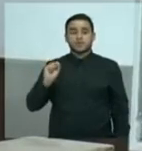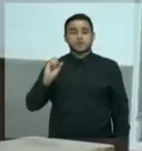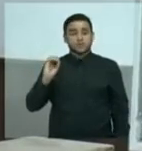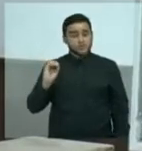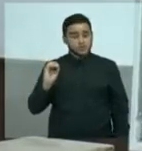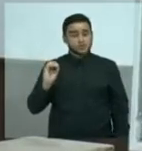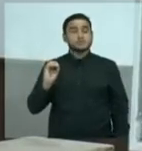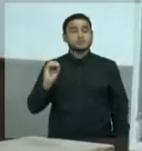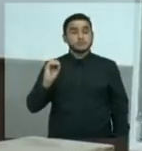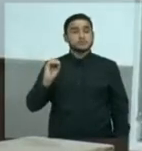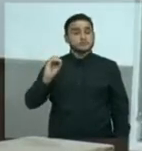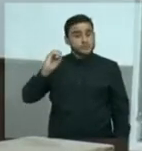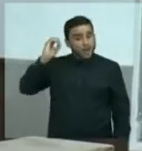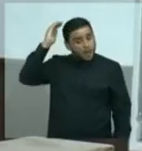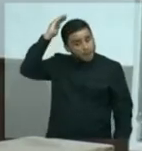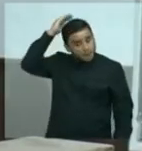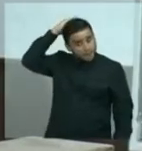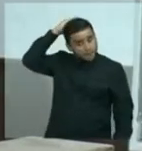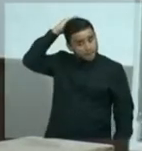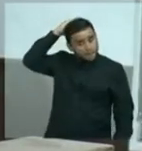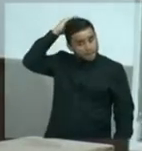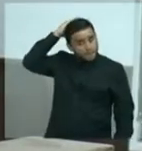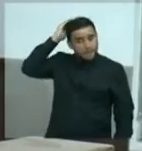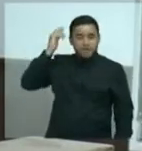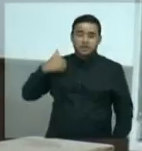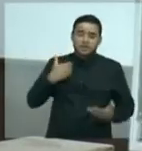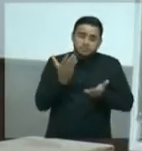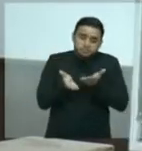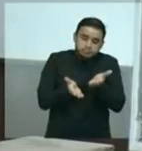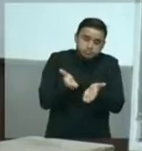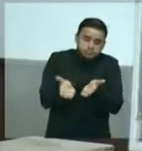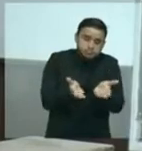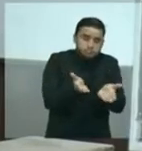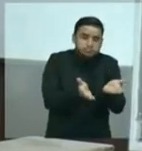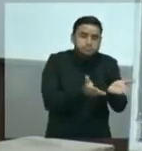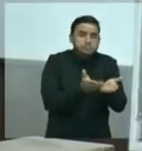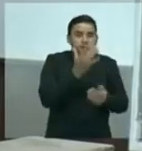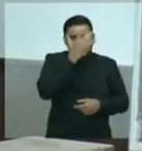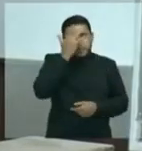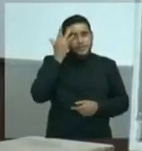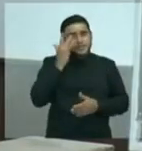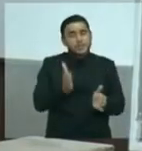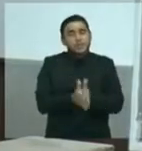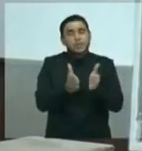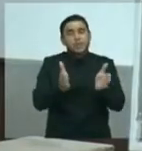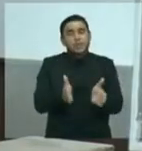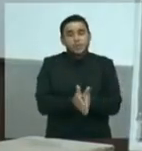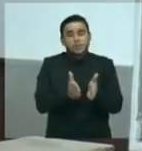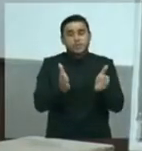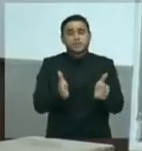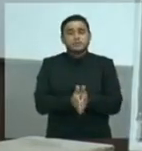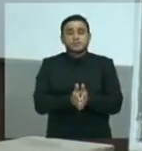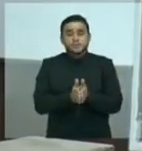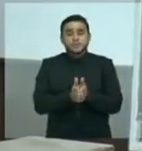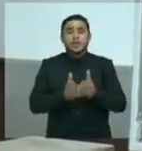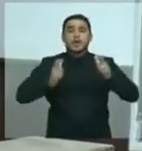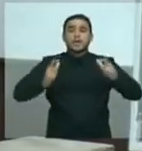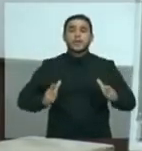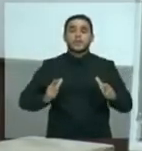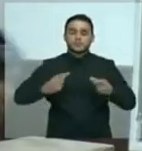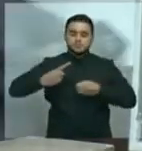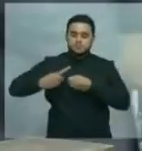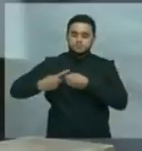bispo da luta do povo do Ceará. Margarida foi bispo na região dos Iamuns,